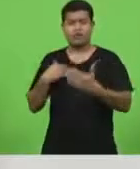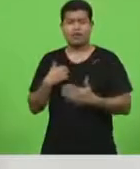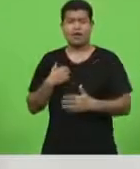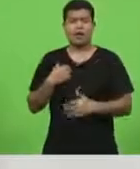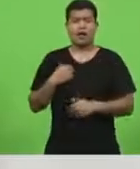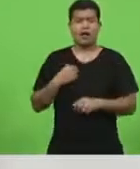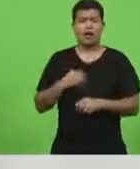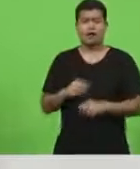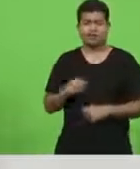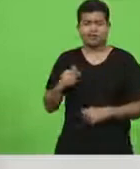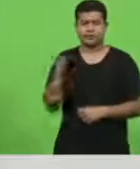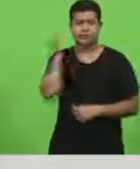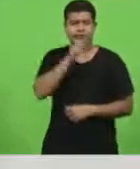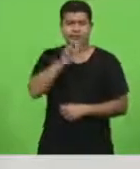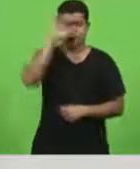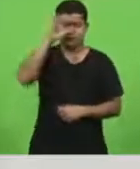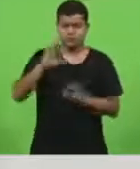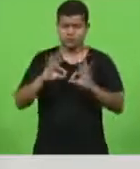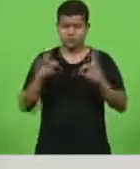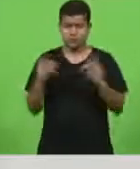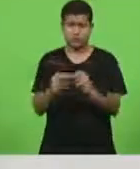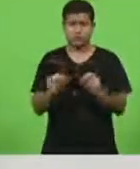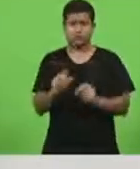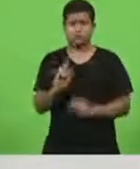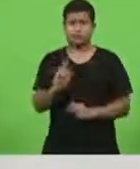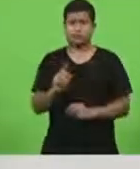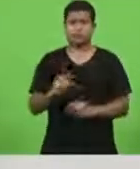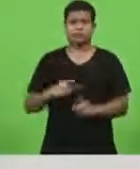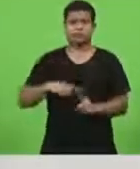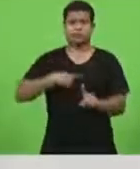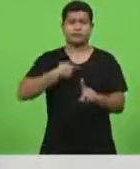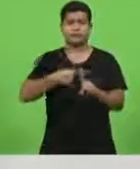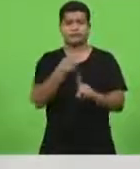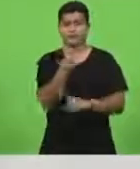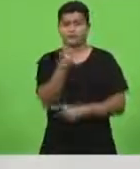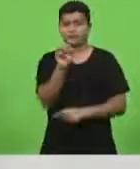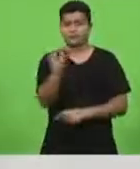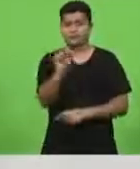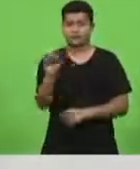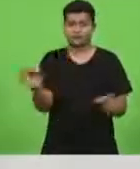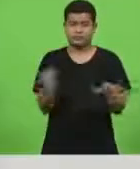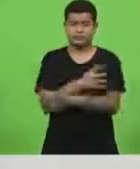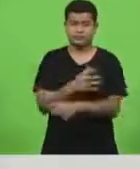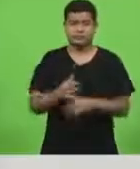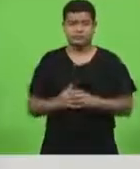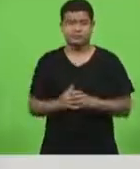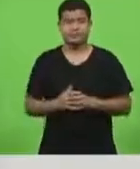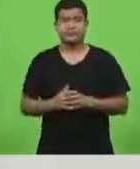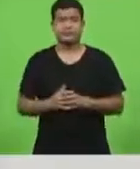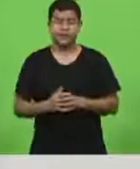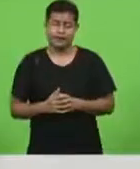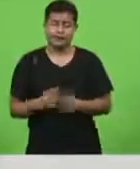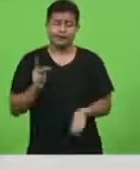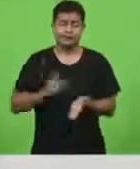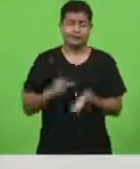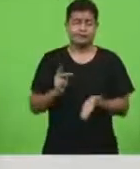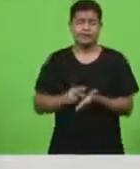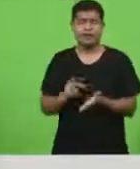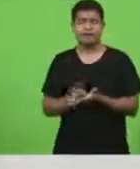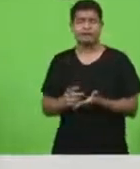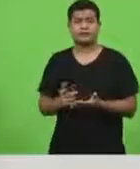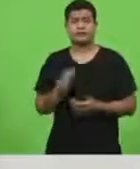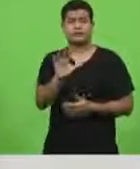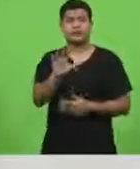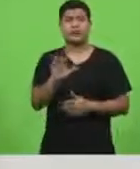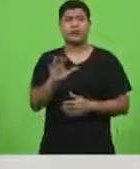é verdade mais 30 segundos deputado é verdade que não se tem todas as soluções mas quem as